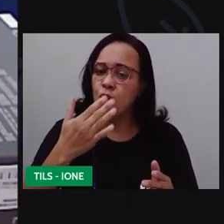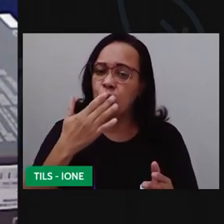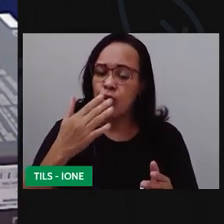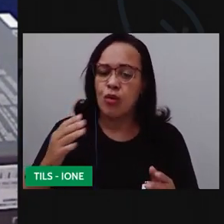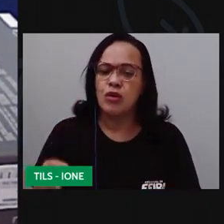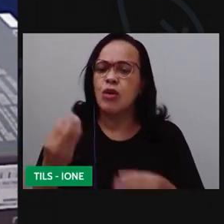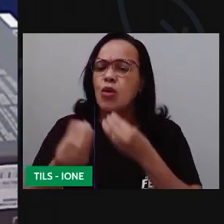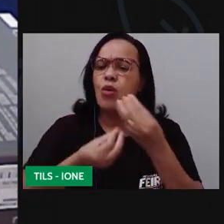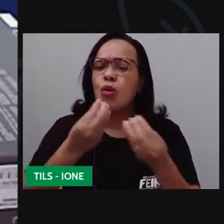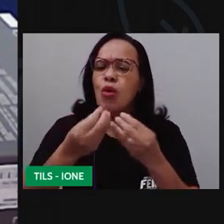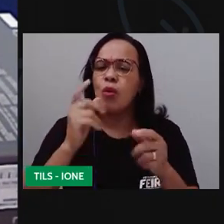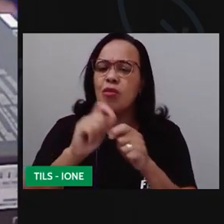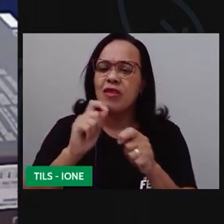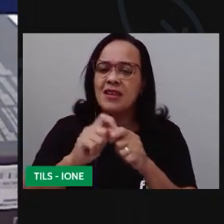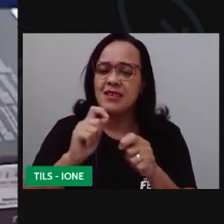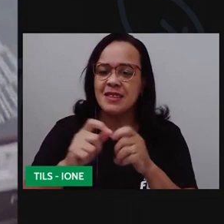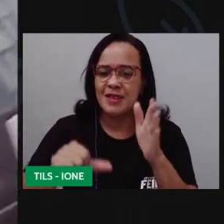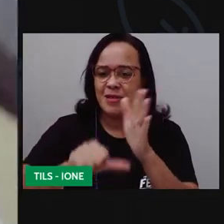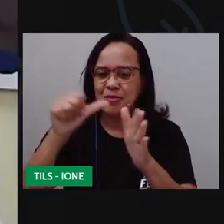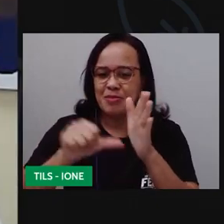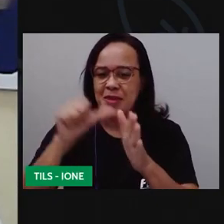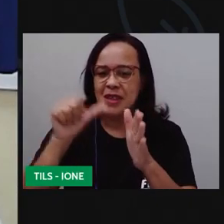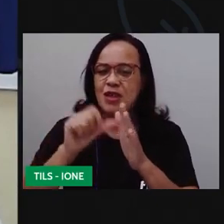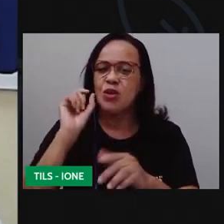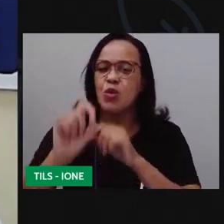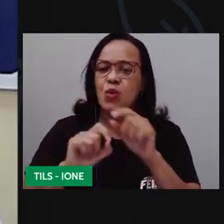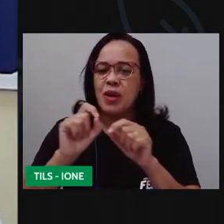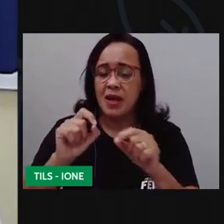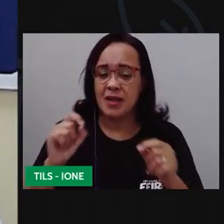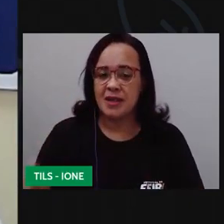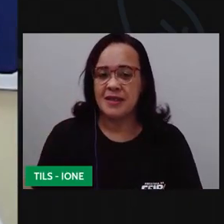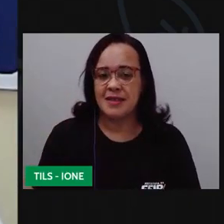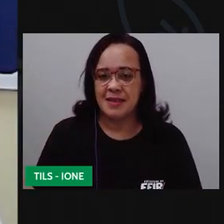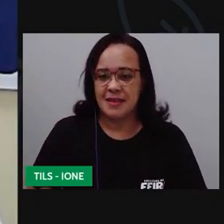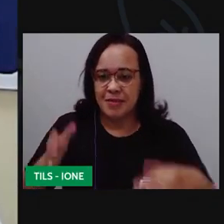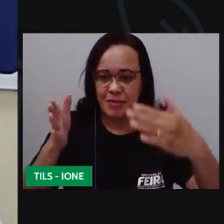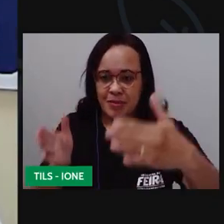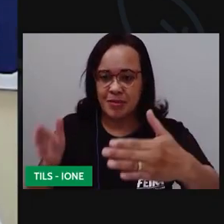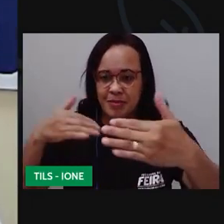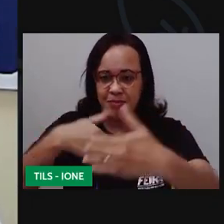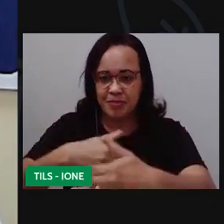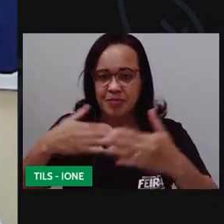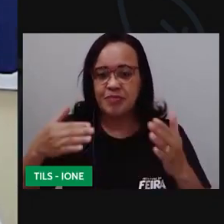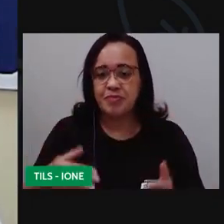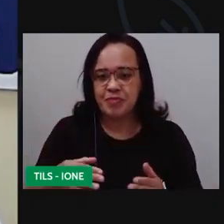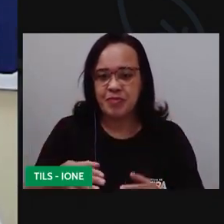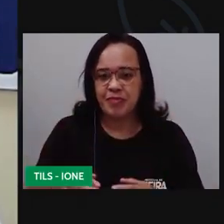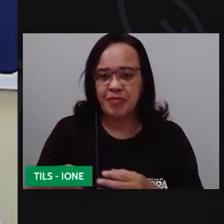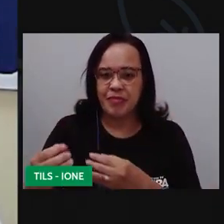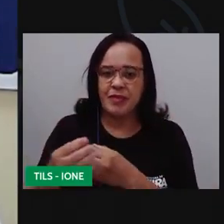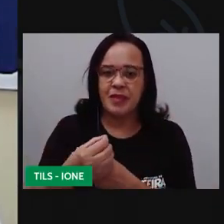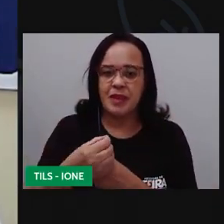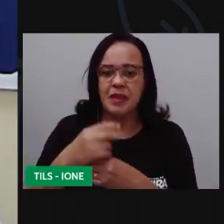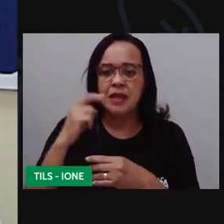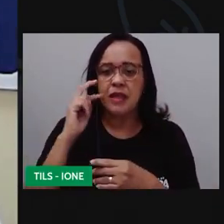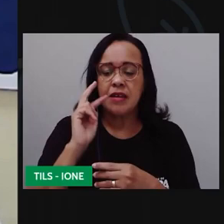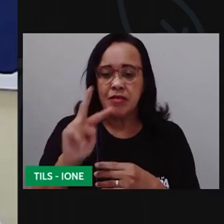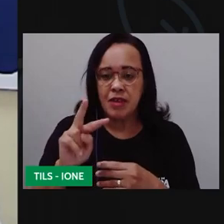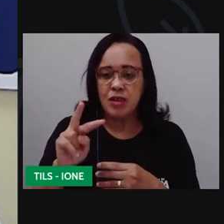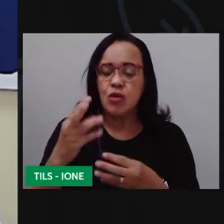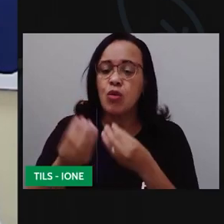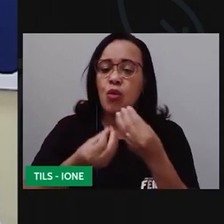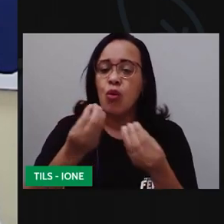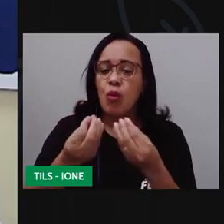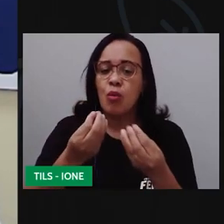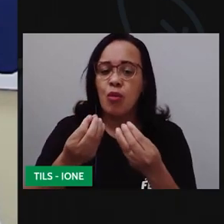funcionarem primeiro né a gente vai a gente sabe que a câmera ela tem o que né a gente usa a câmera assim e aqui na frente a gente